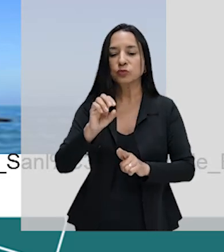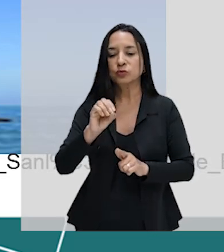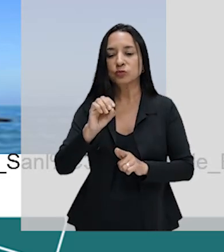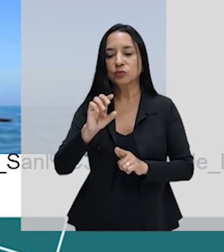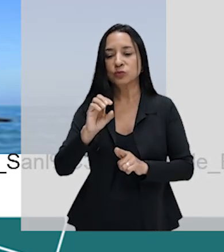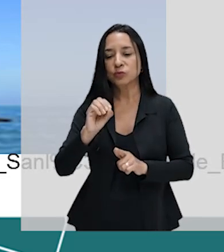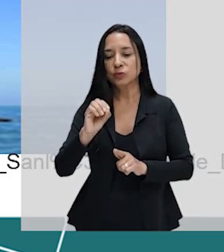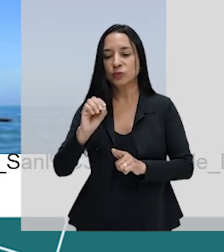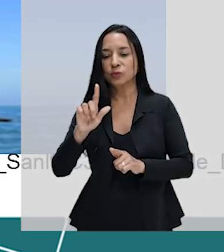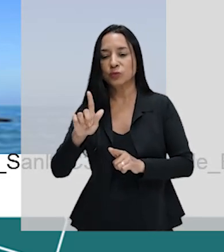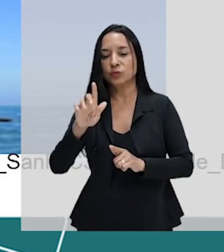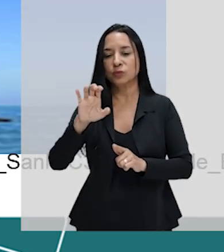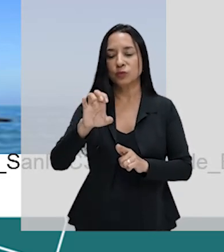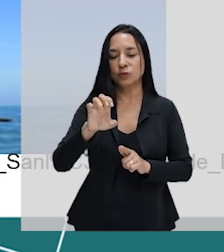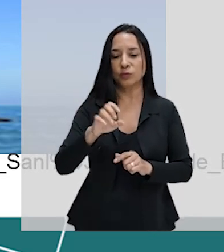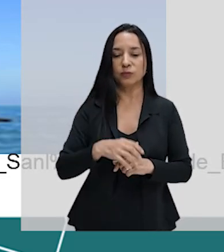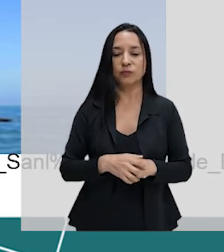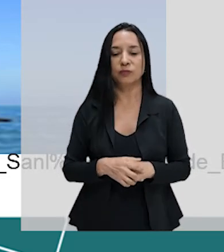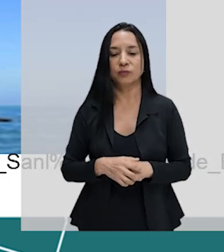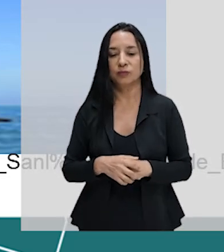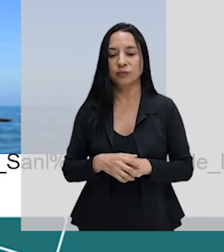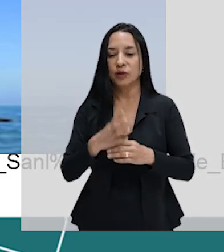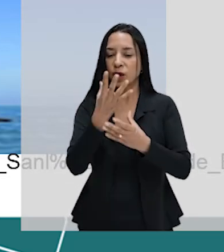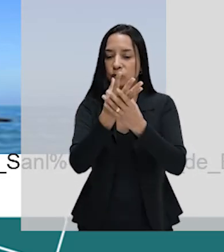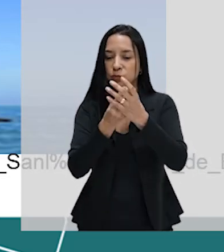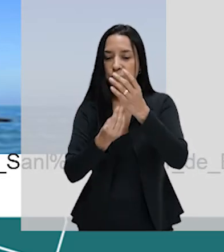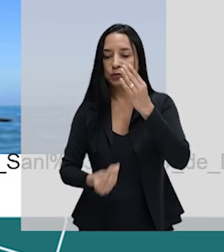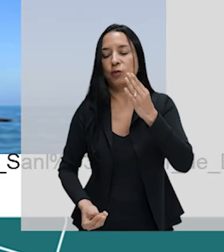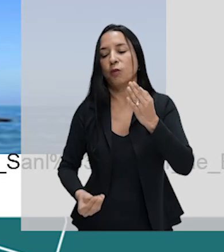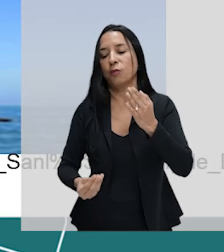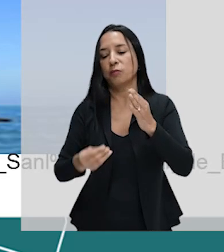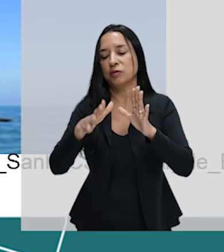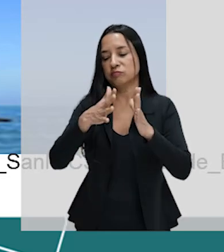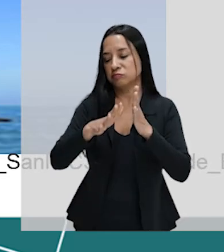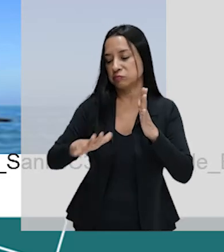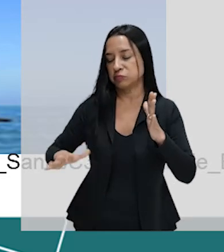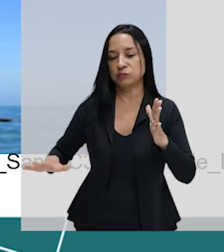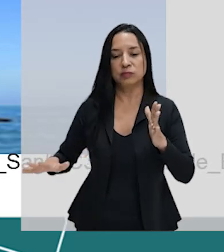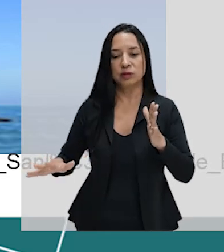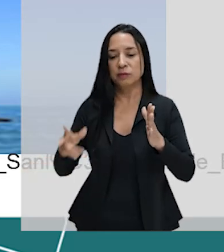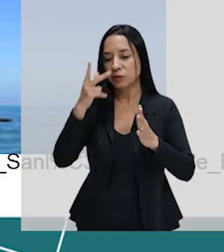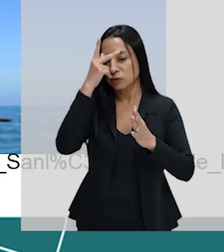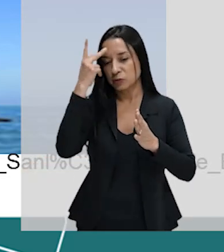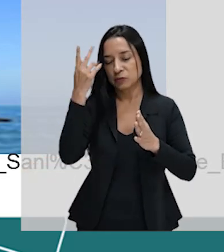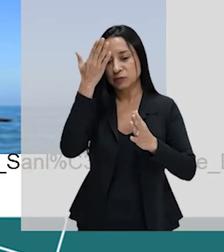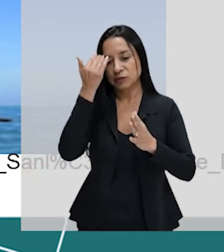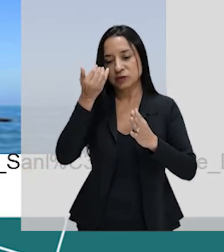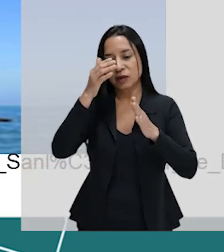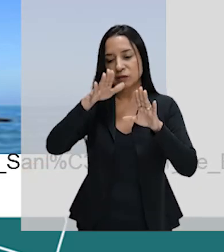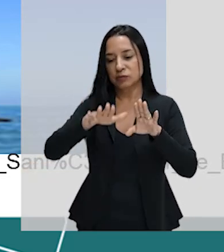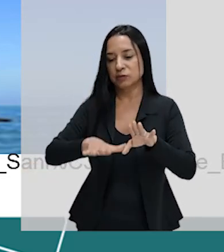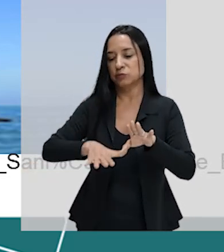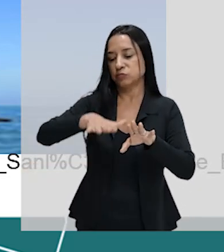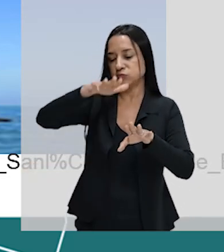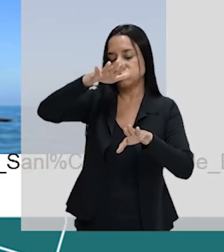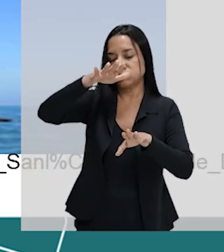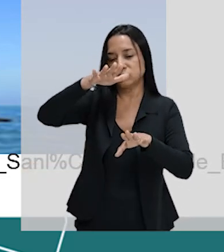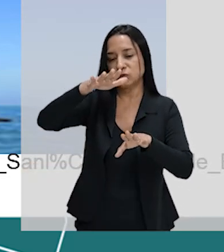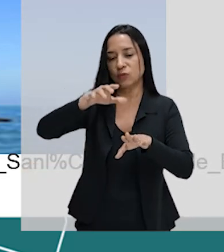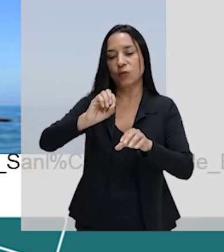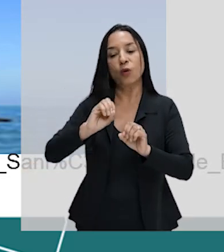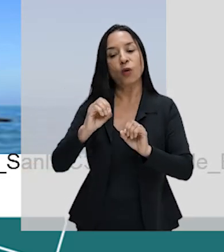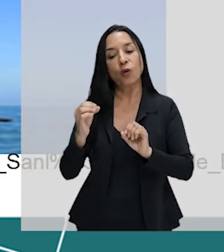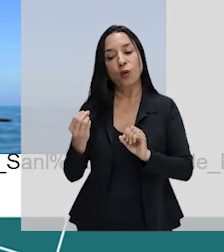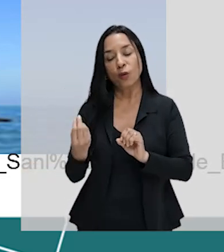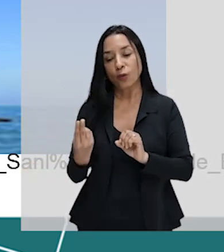imagens. Então, ele desaparece no mar, ninguém sabe se afundou, ninguém sabe se não afundou, ou simplesmente